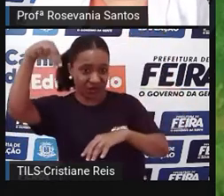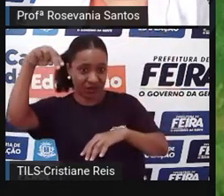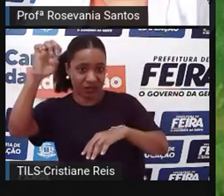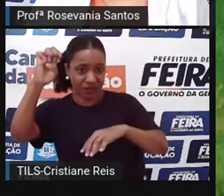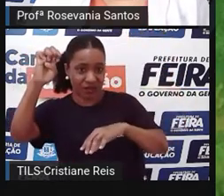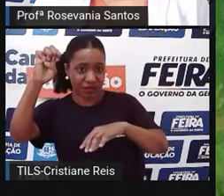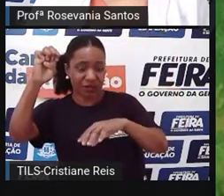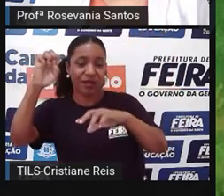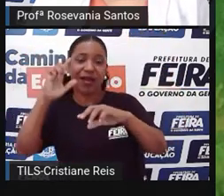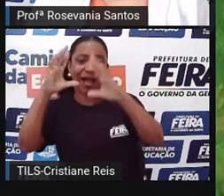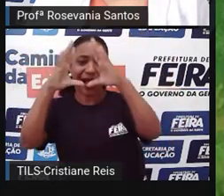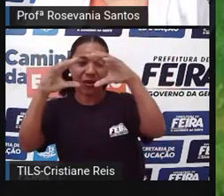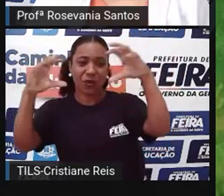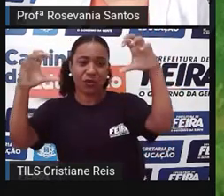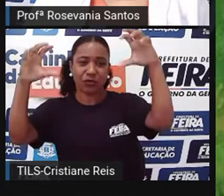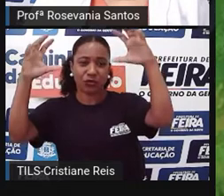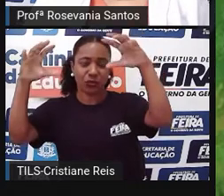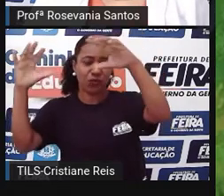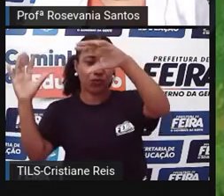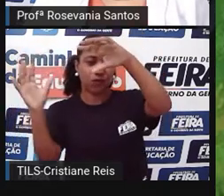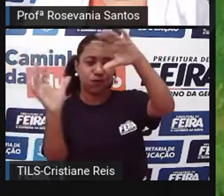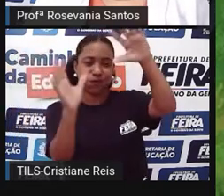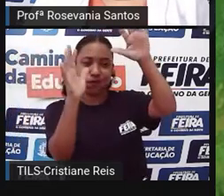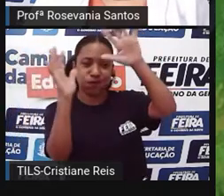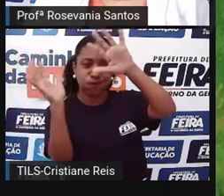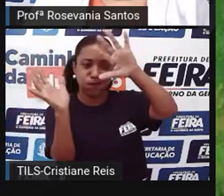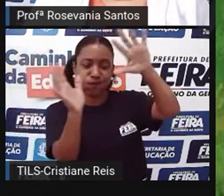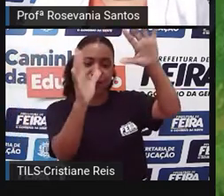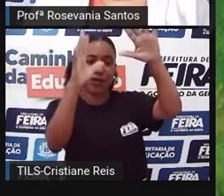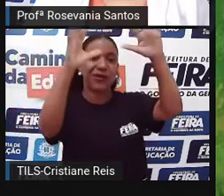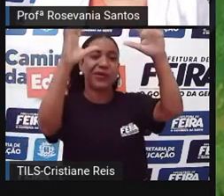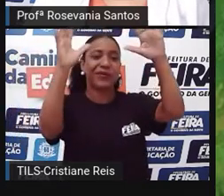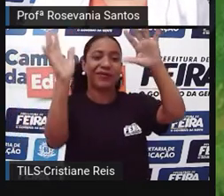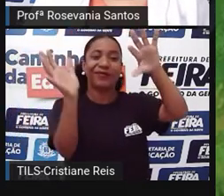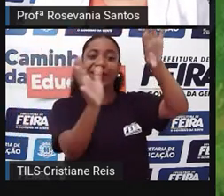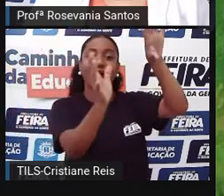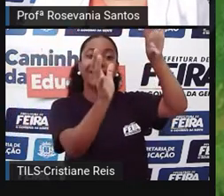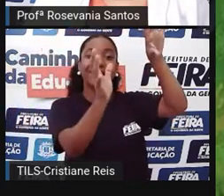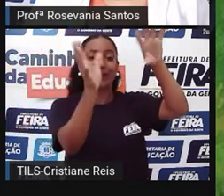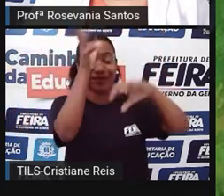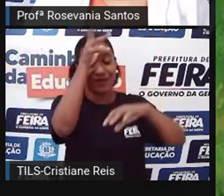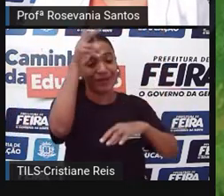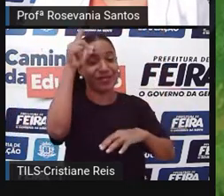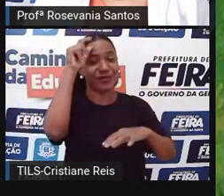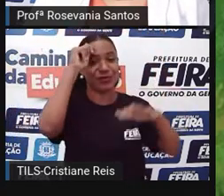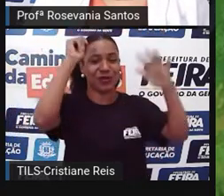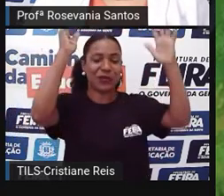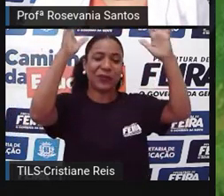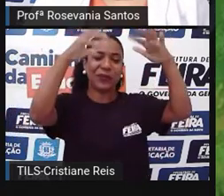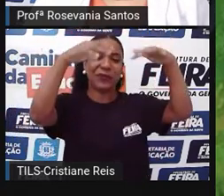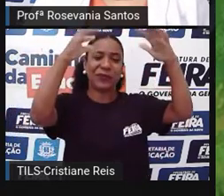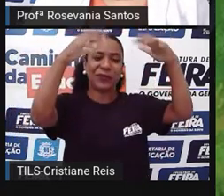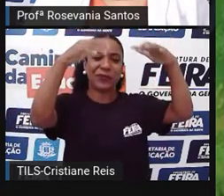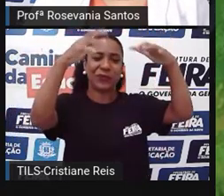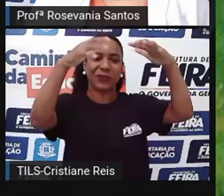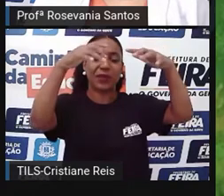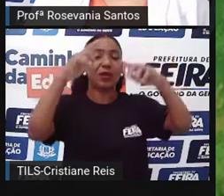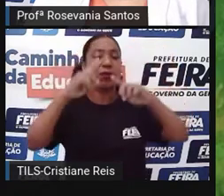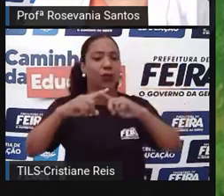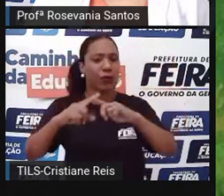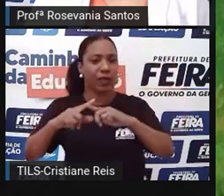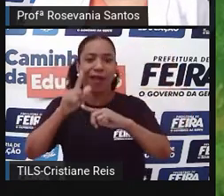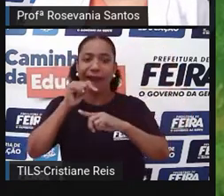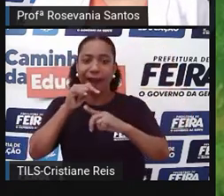no meio norte e já tá vindo em direção à Amazônia. Então, essas nuvens que se formam no oceano,